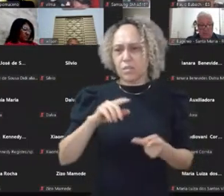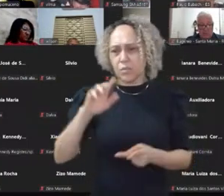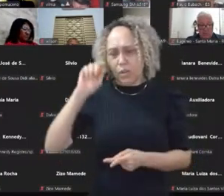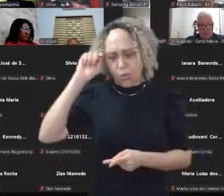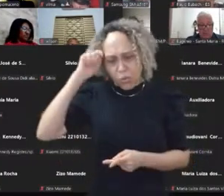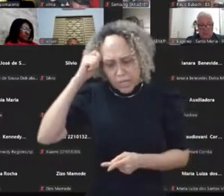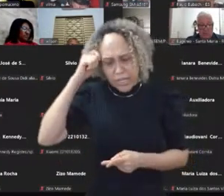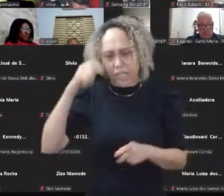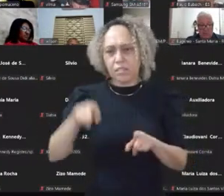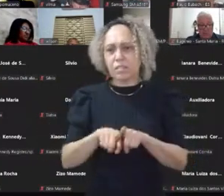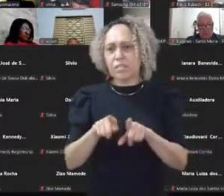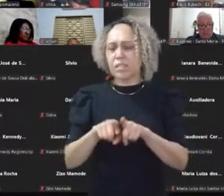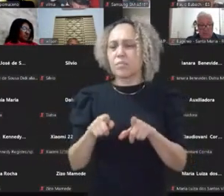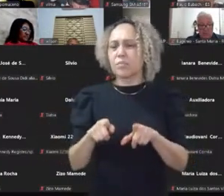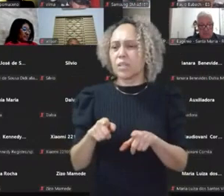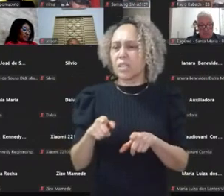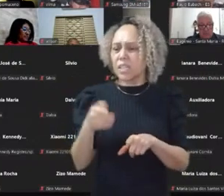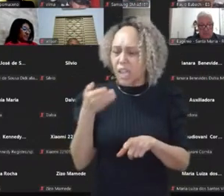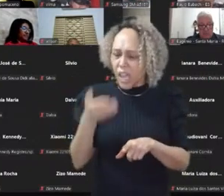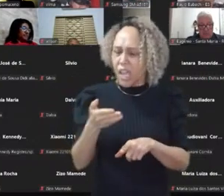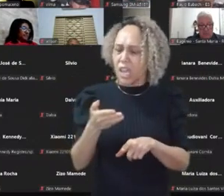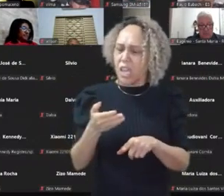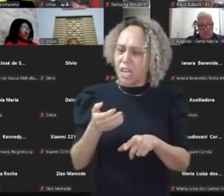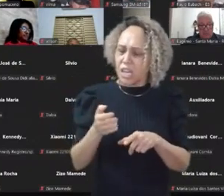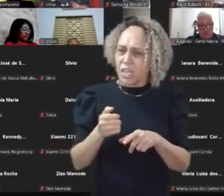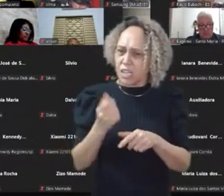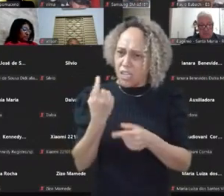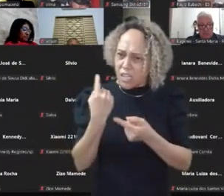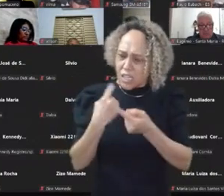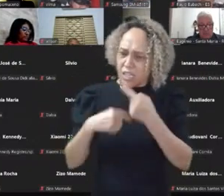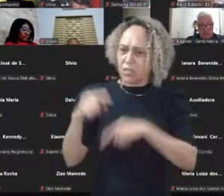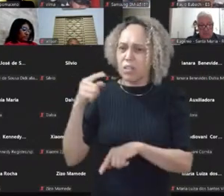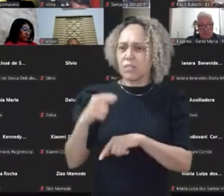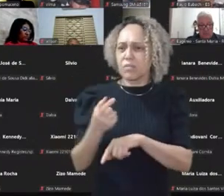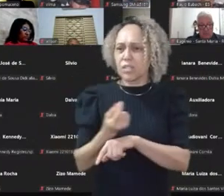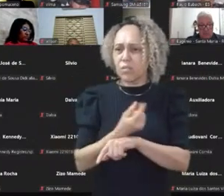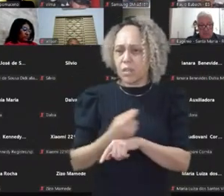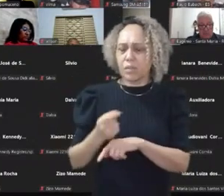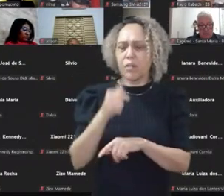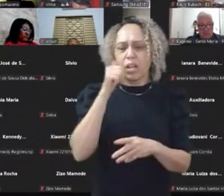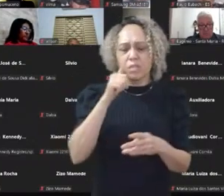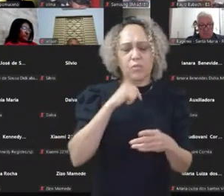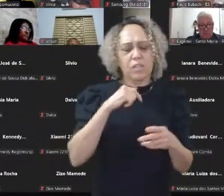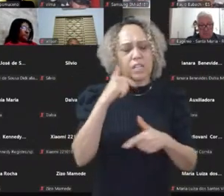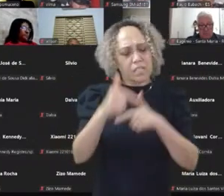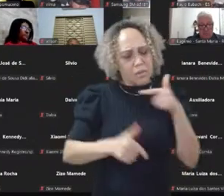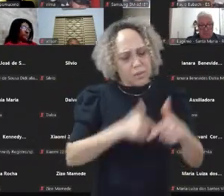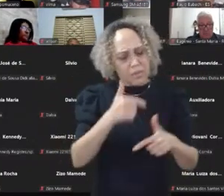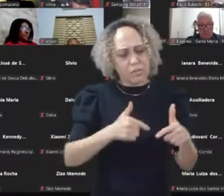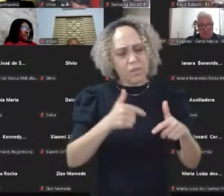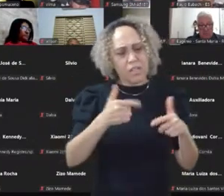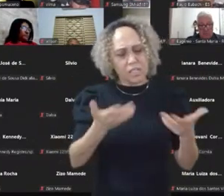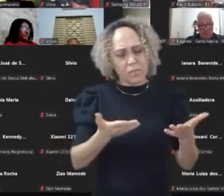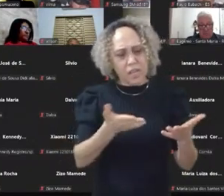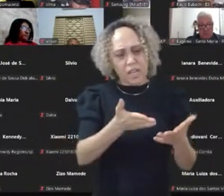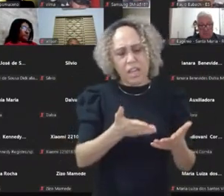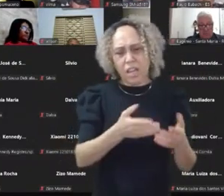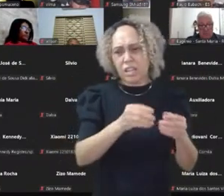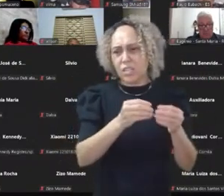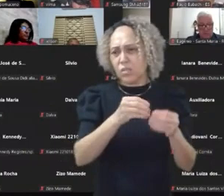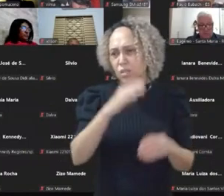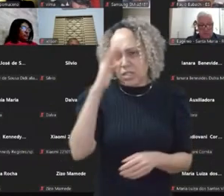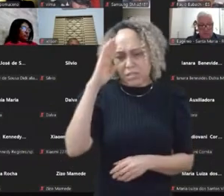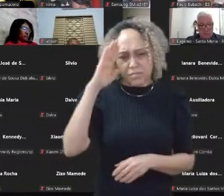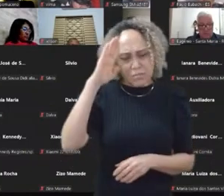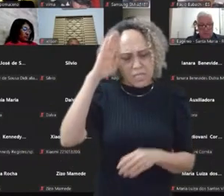também a gente consegue falar sobre trabalho. As mulheres também são... A gente consegue falar de trabalho porque elas são as mais prejudicadas na